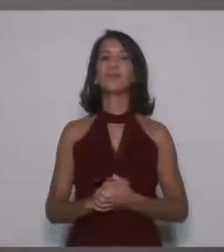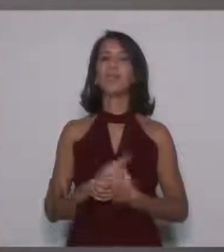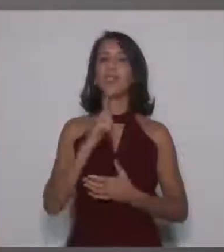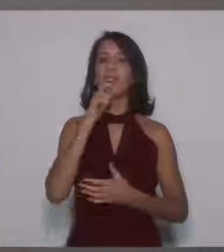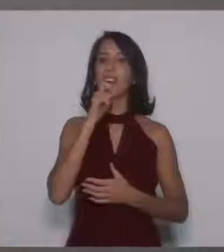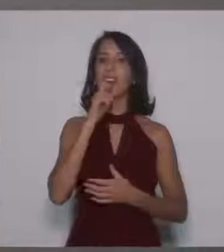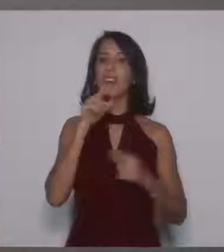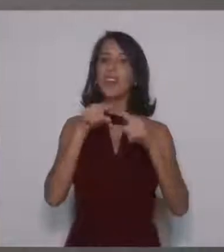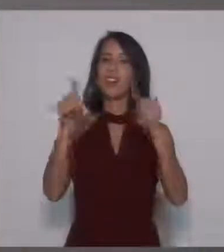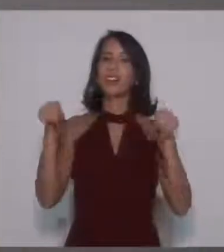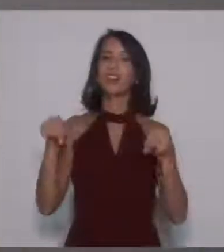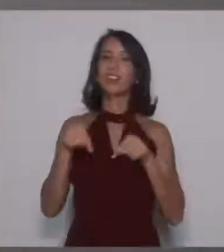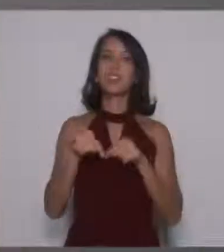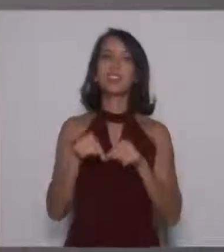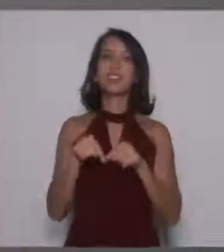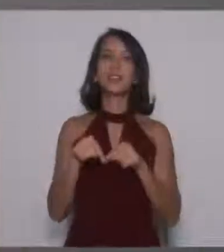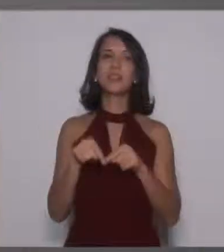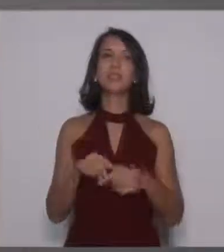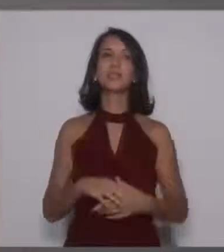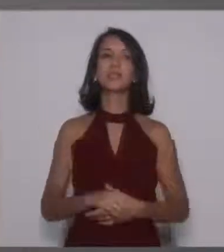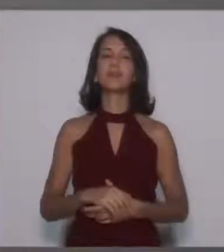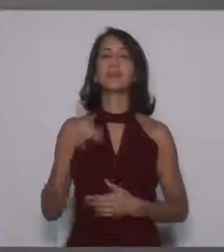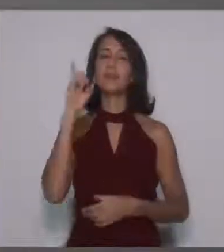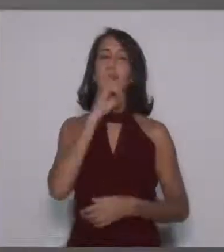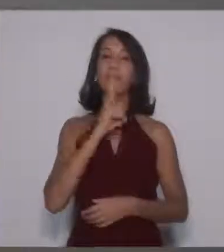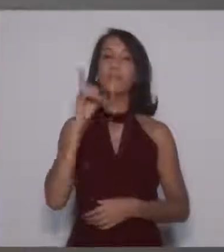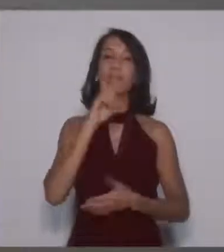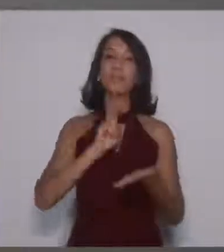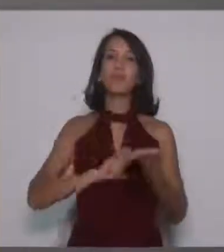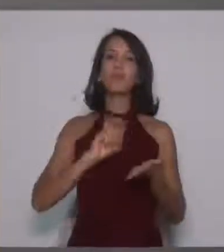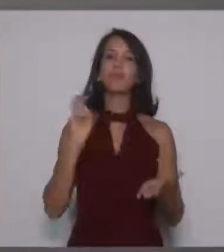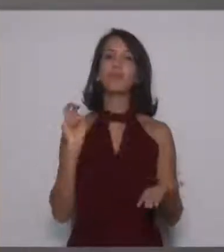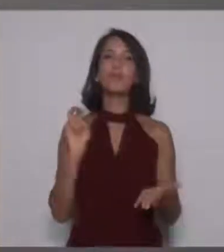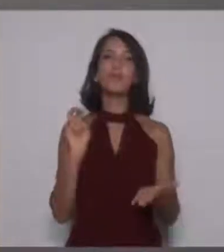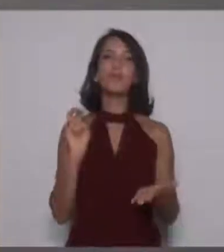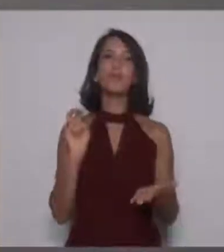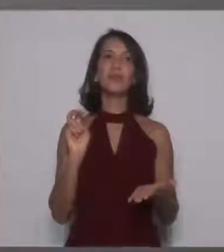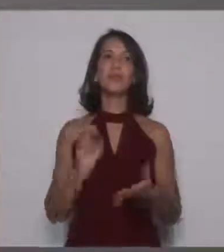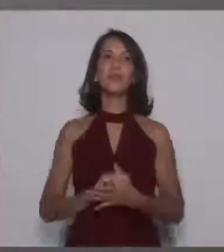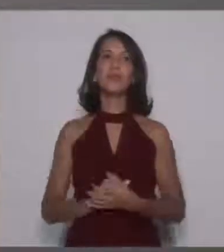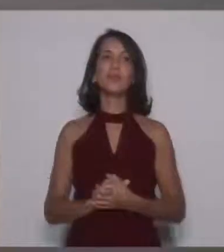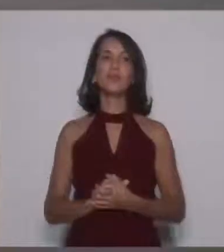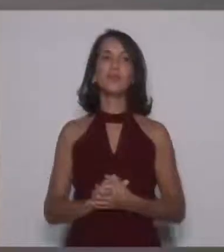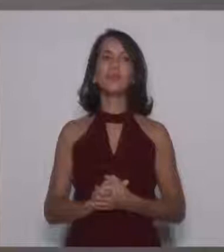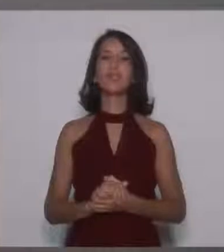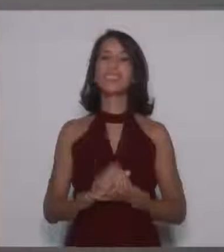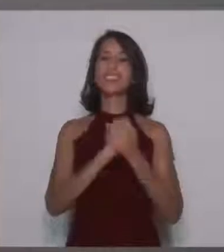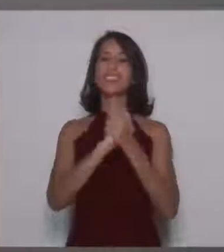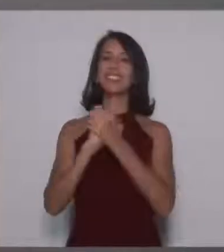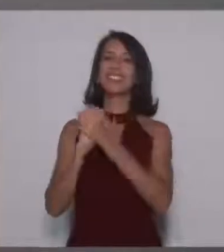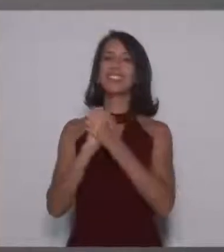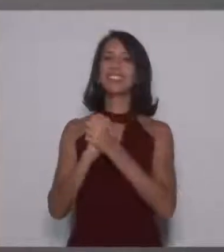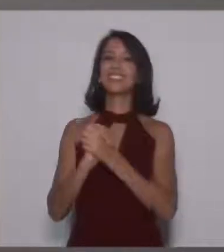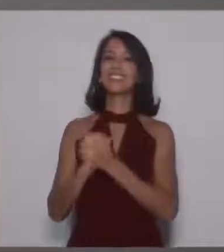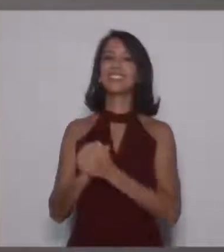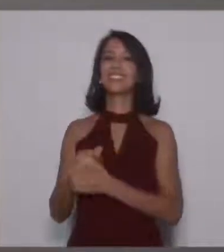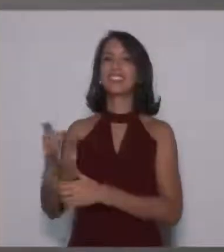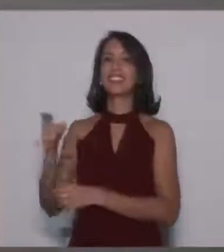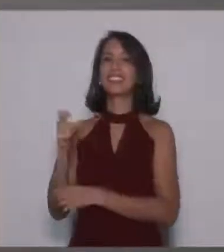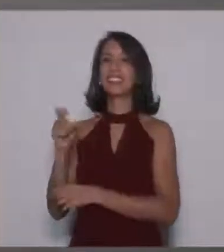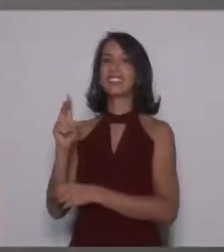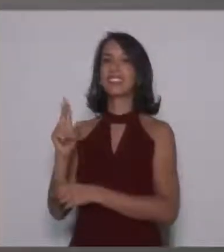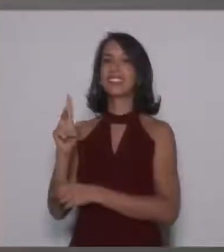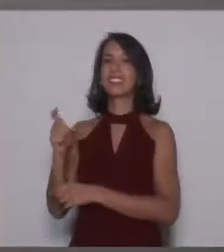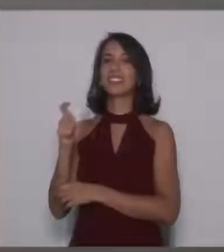no domingo pela manhã. Parabenizar o Xuxa pela